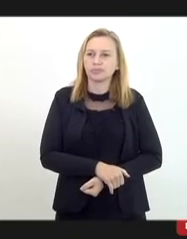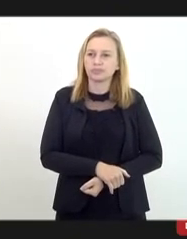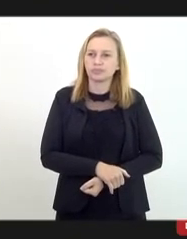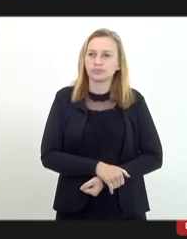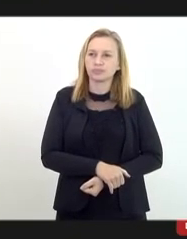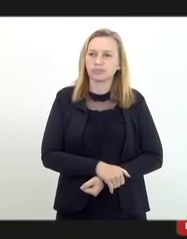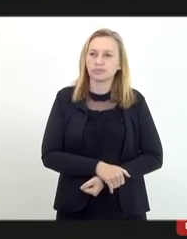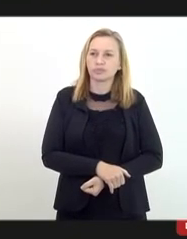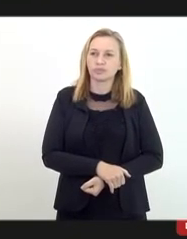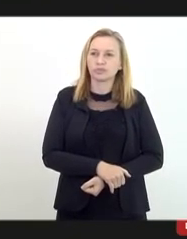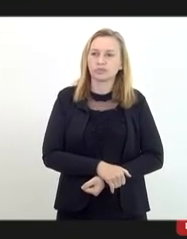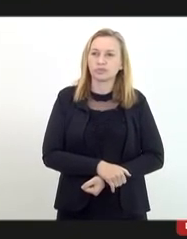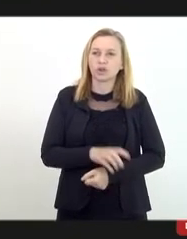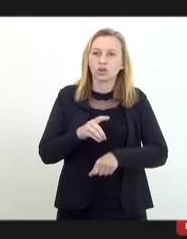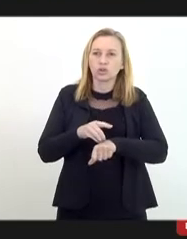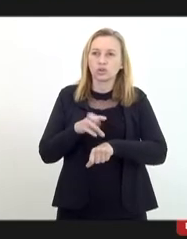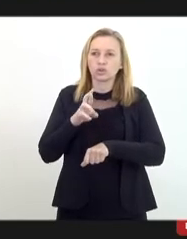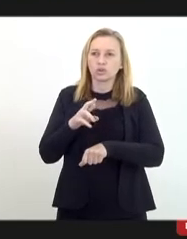Doutor Jaime?